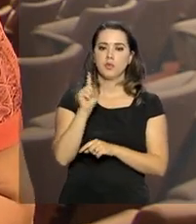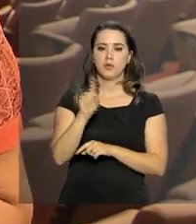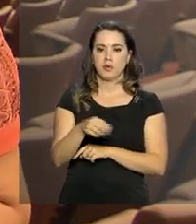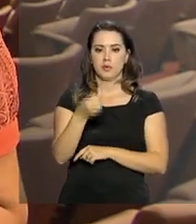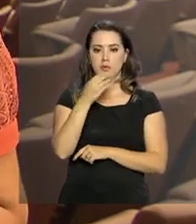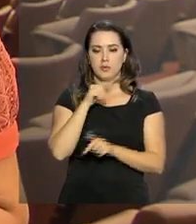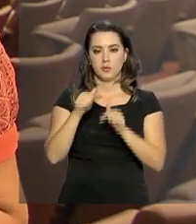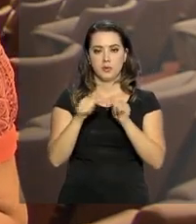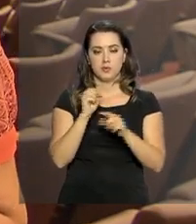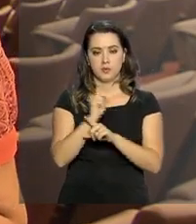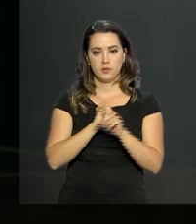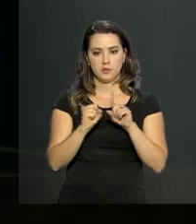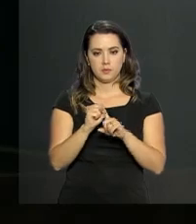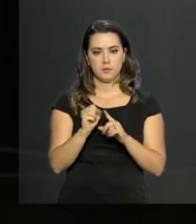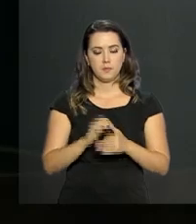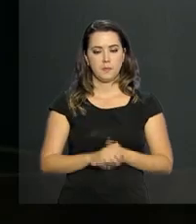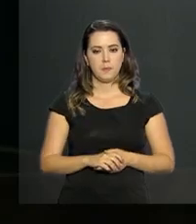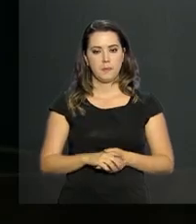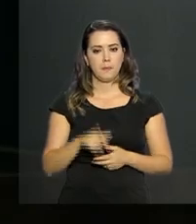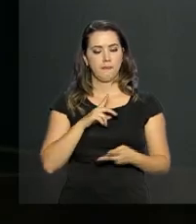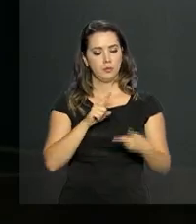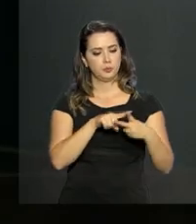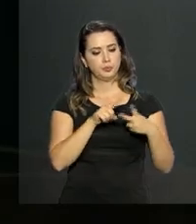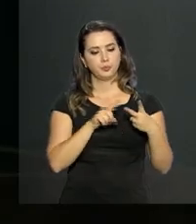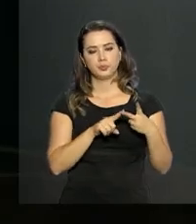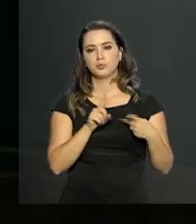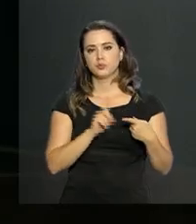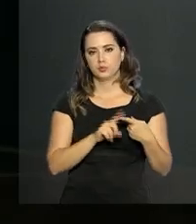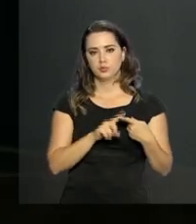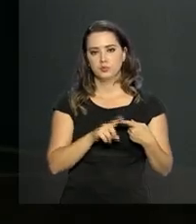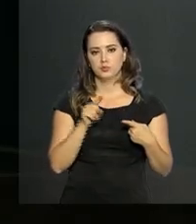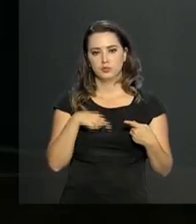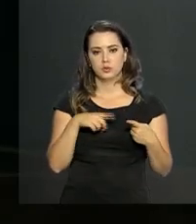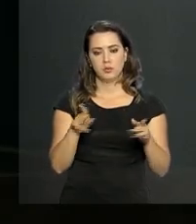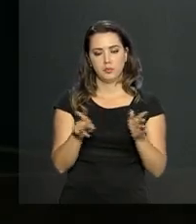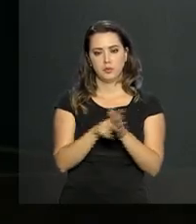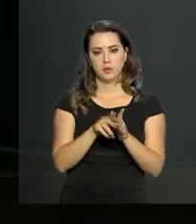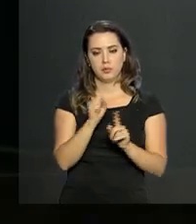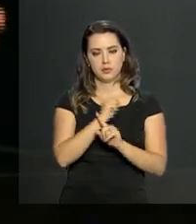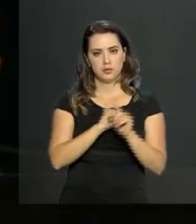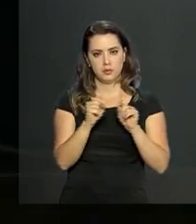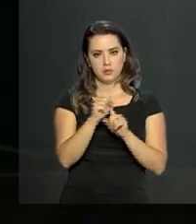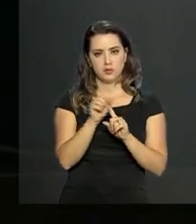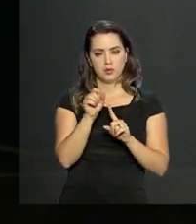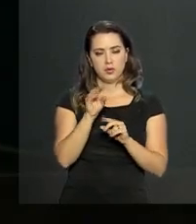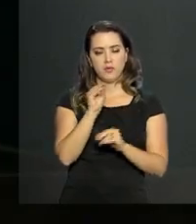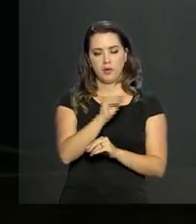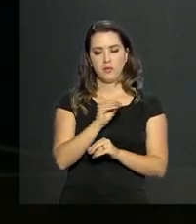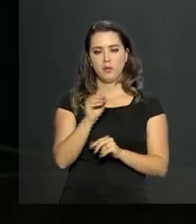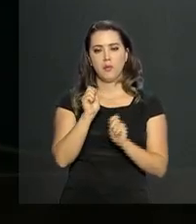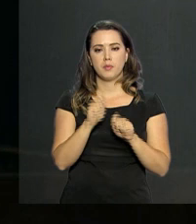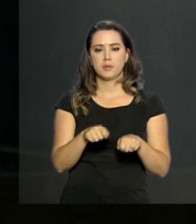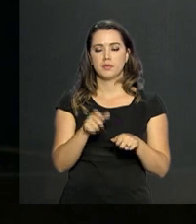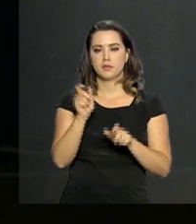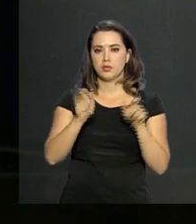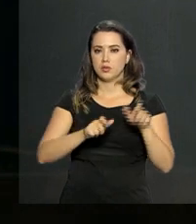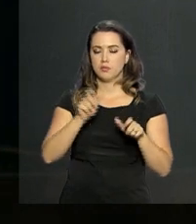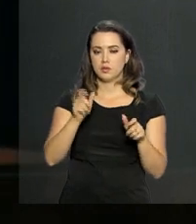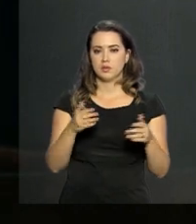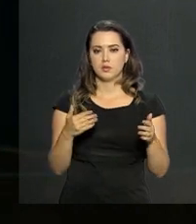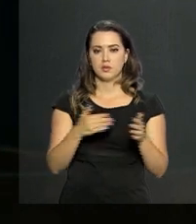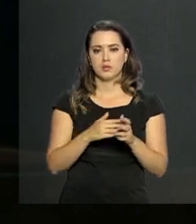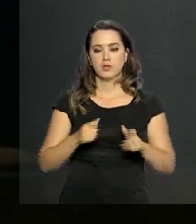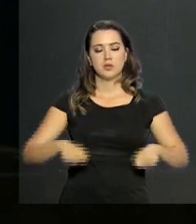a uma função social. Tem duas vertentes. Uma é a vertente social, que vai permitir que pessoas até